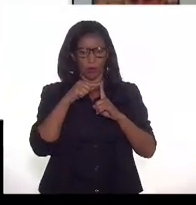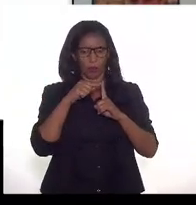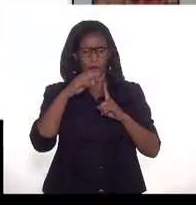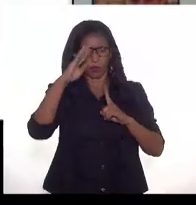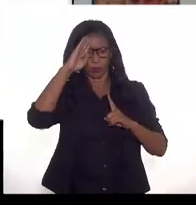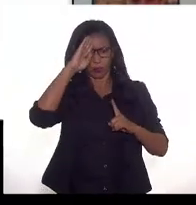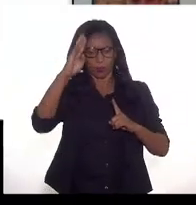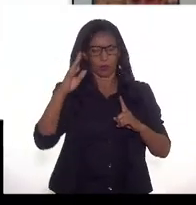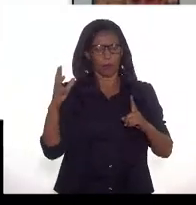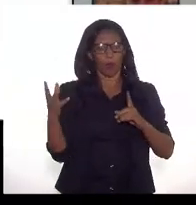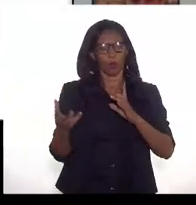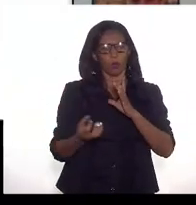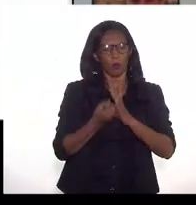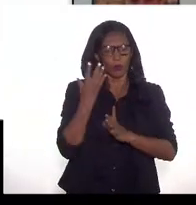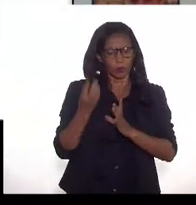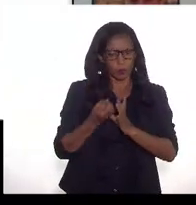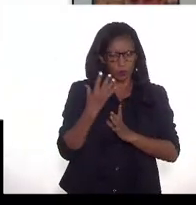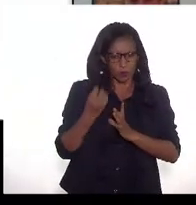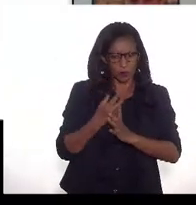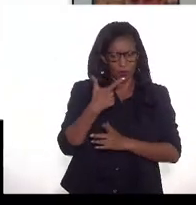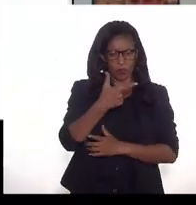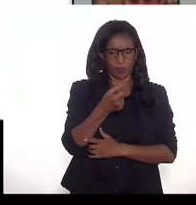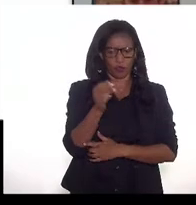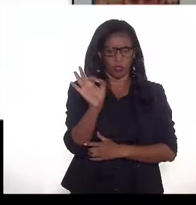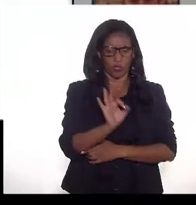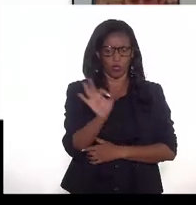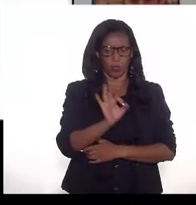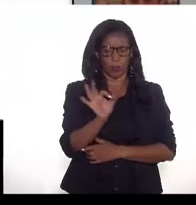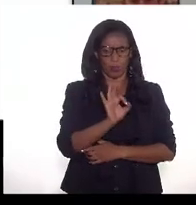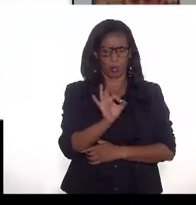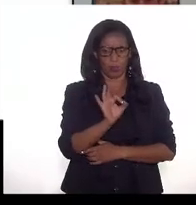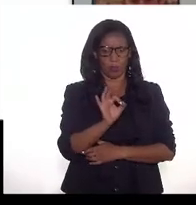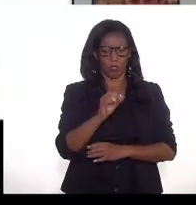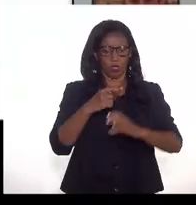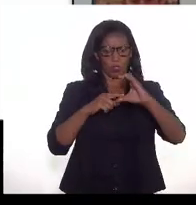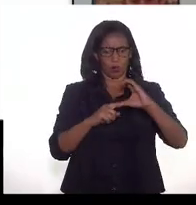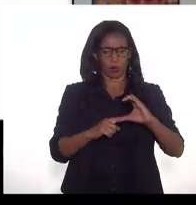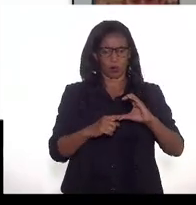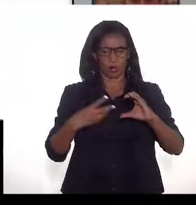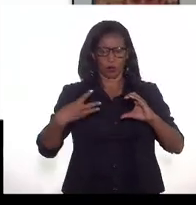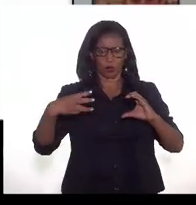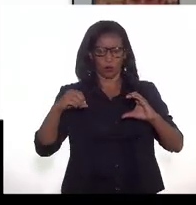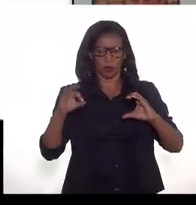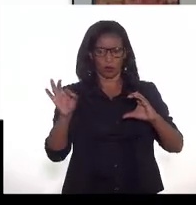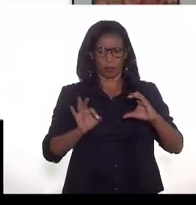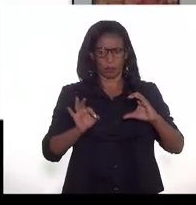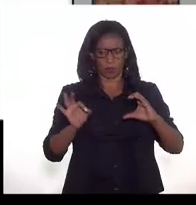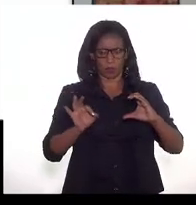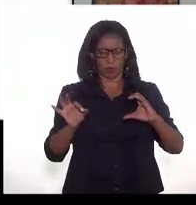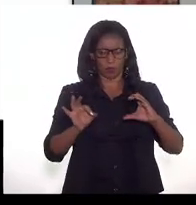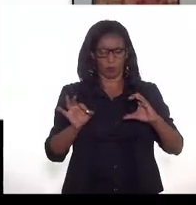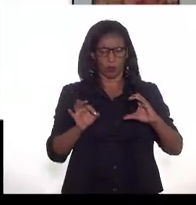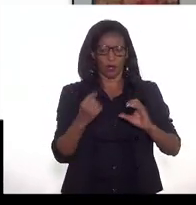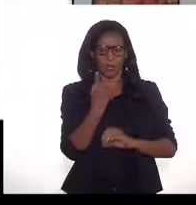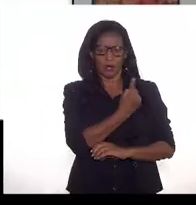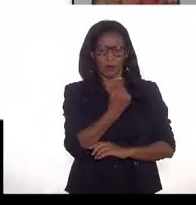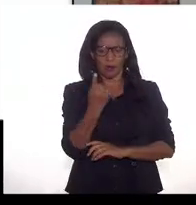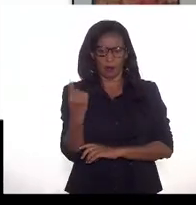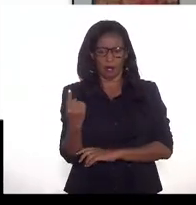50% dessa produção, ponto B por 20%, ponto C por 30%. E em cada ponto de coleta desses é